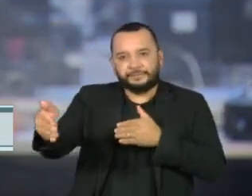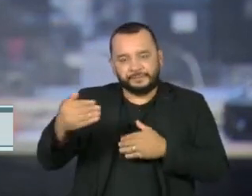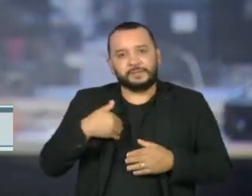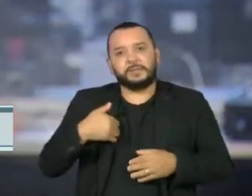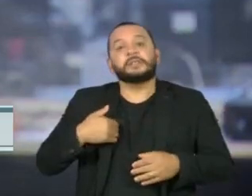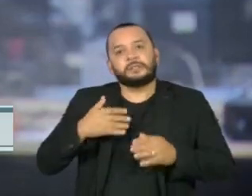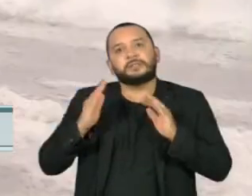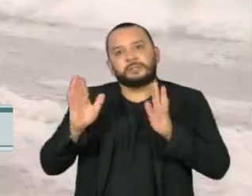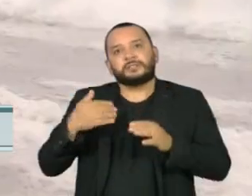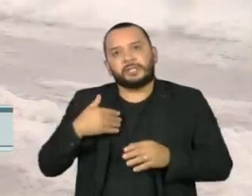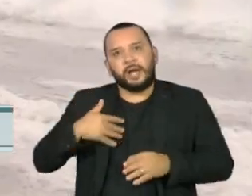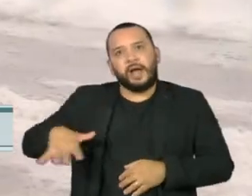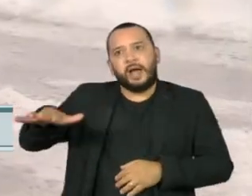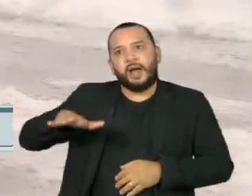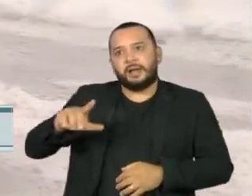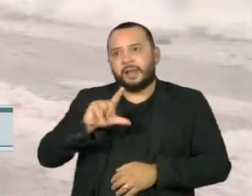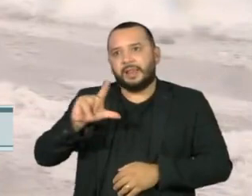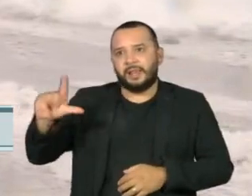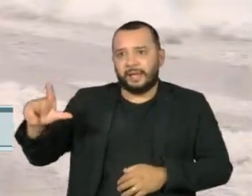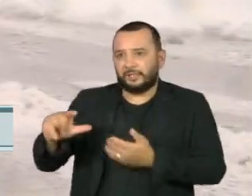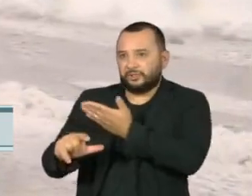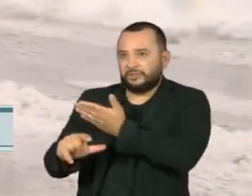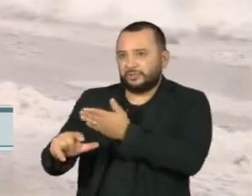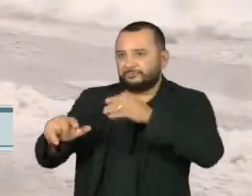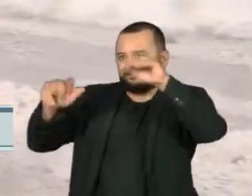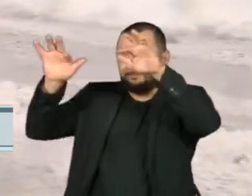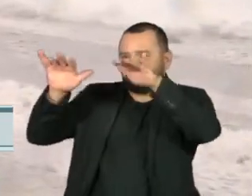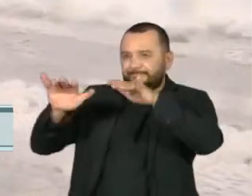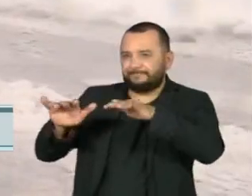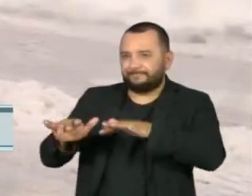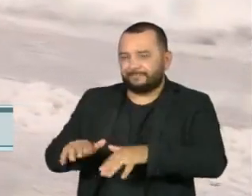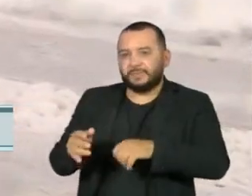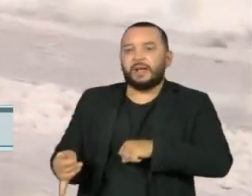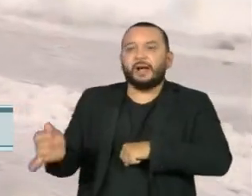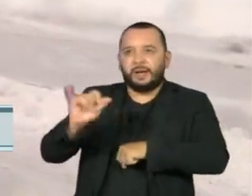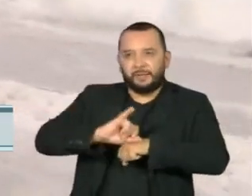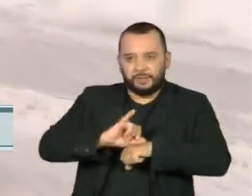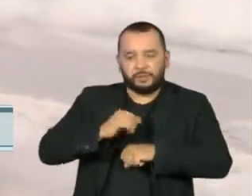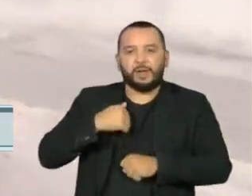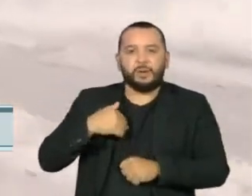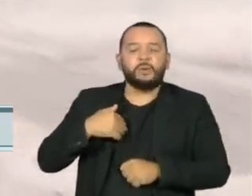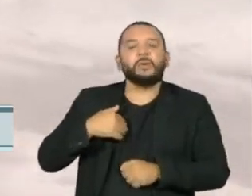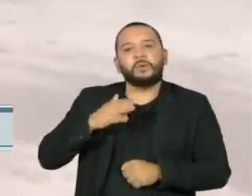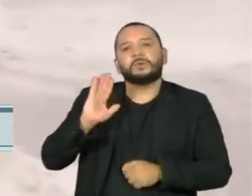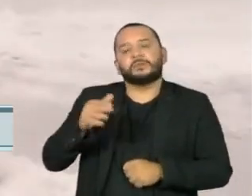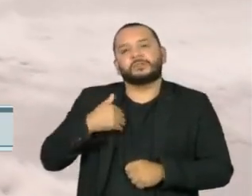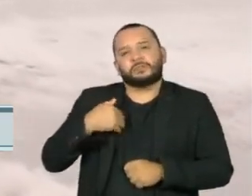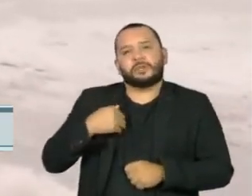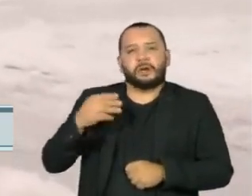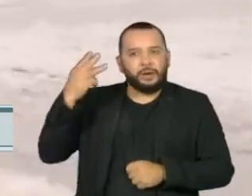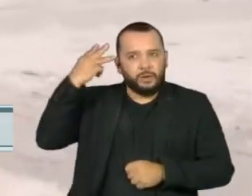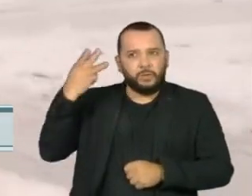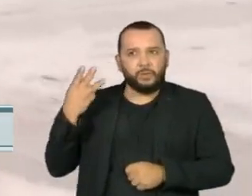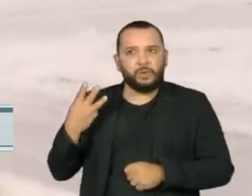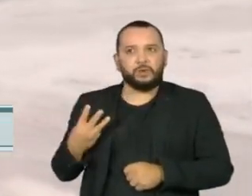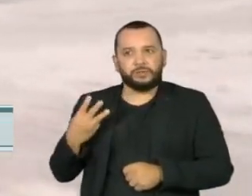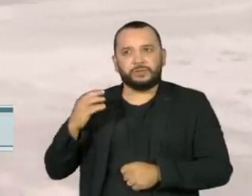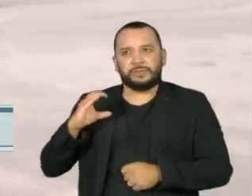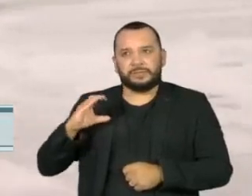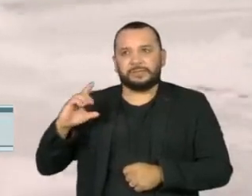está debaixo da neve. A capital, Washington, não via tanta neve há seis anos.